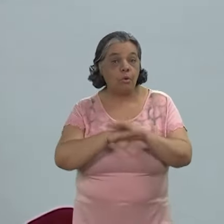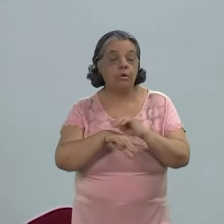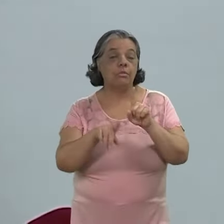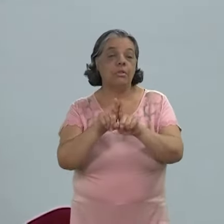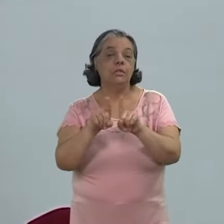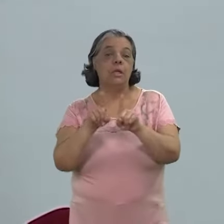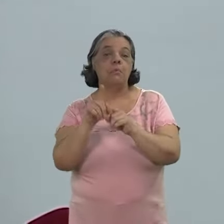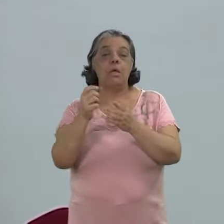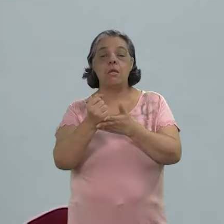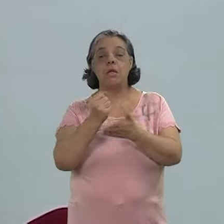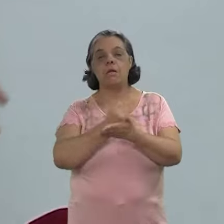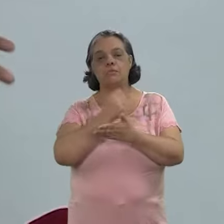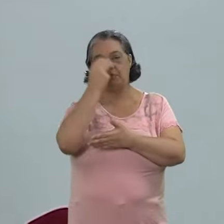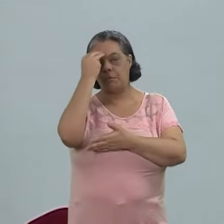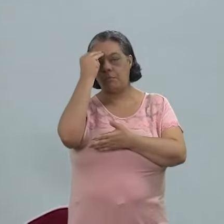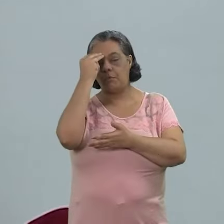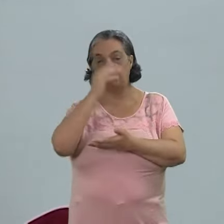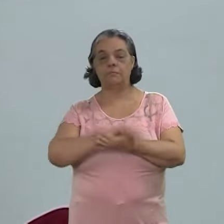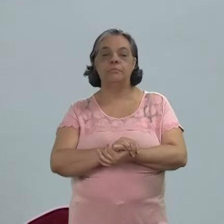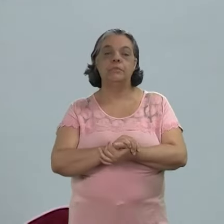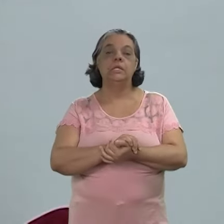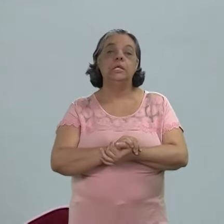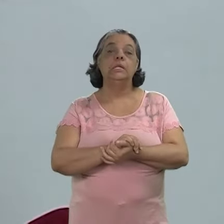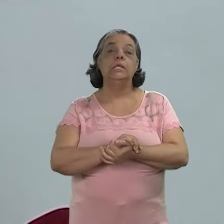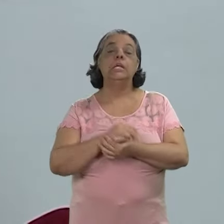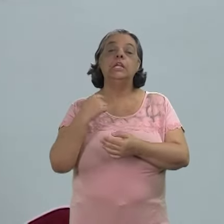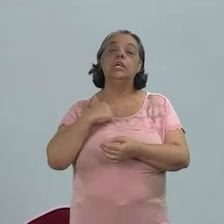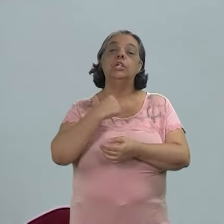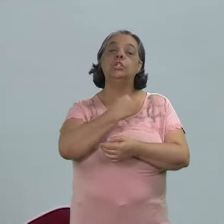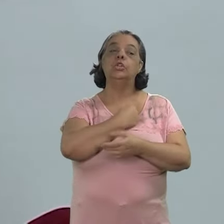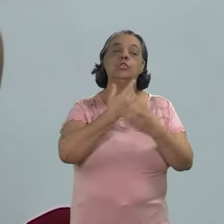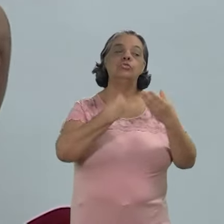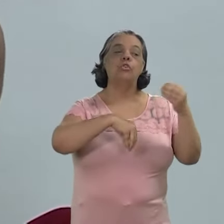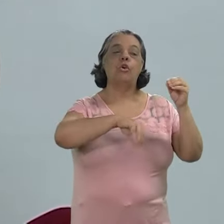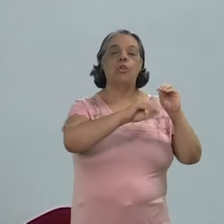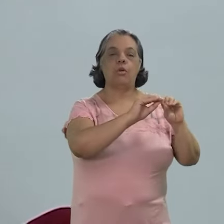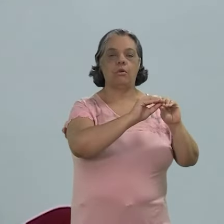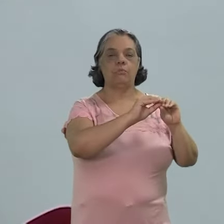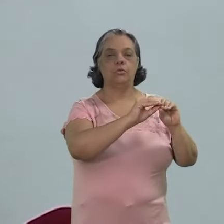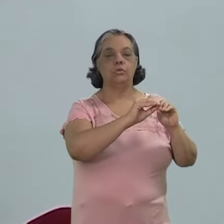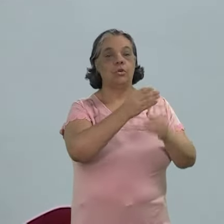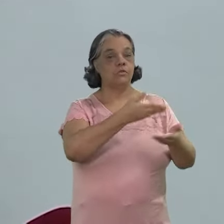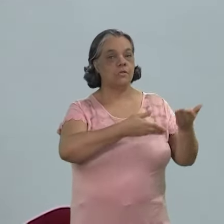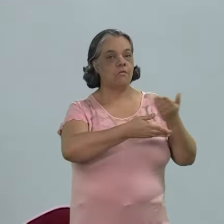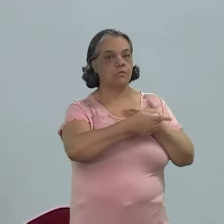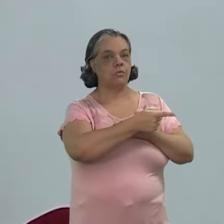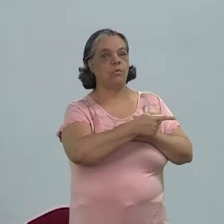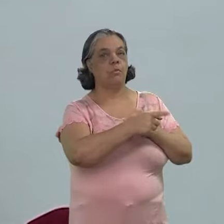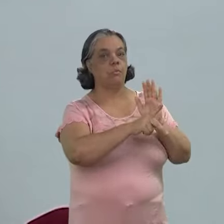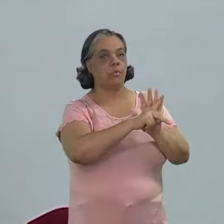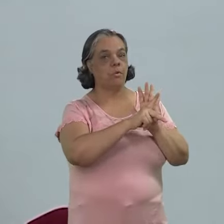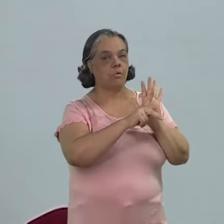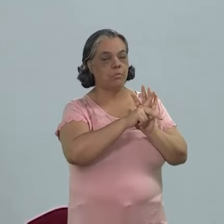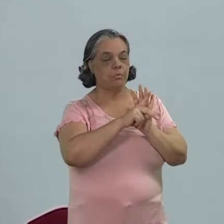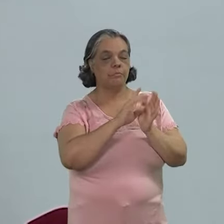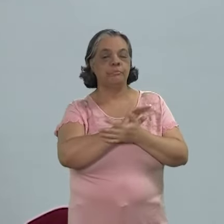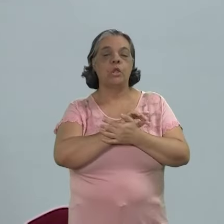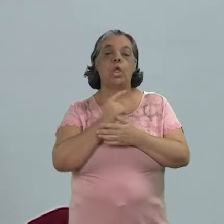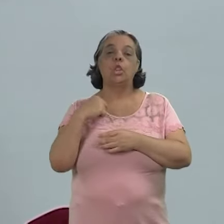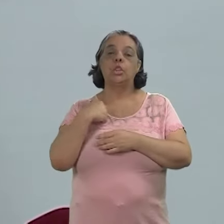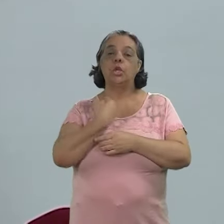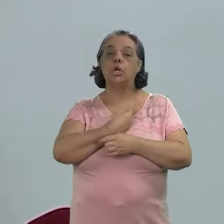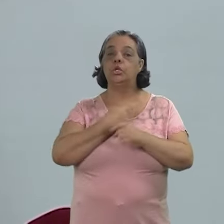a título de registro e memória e a gente coloca isso no nosso servidor próprio.